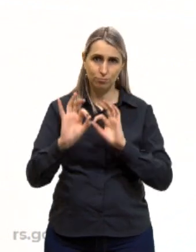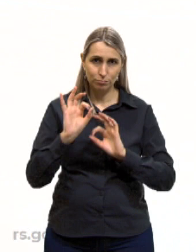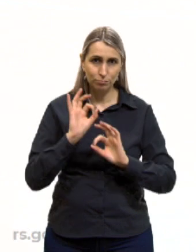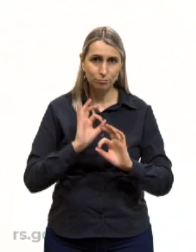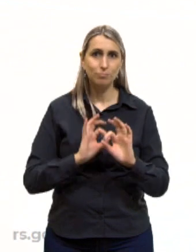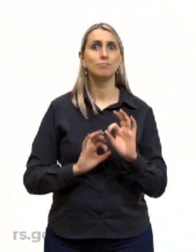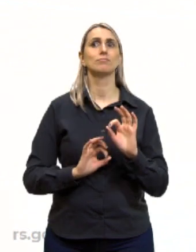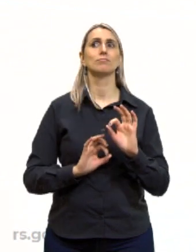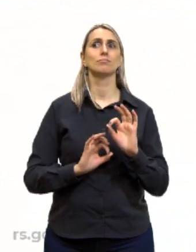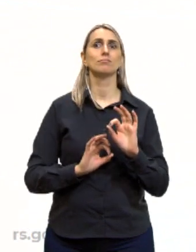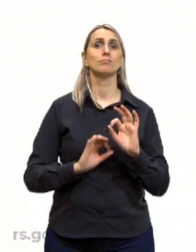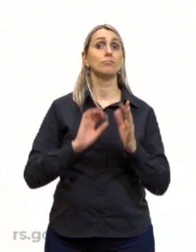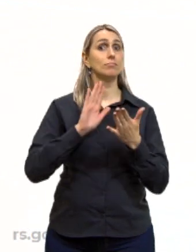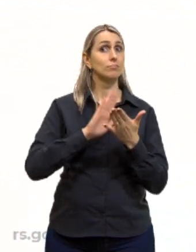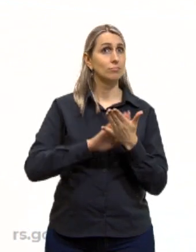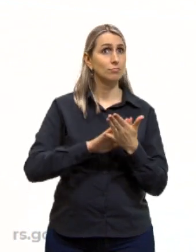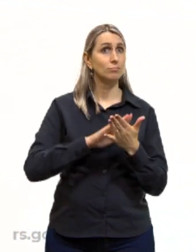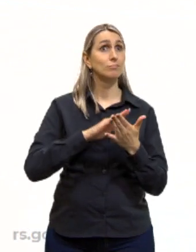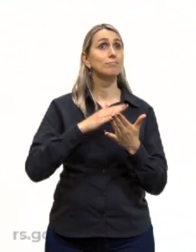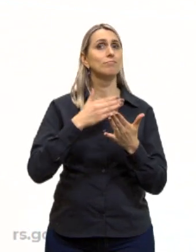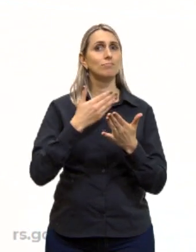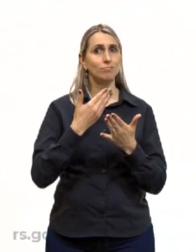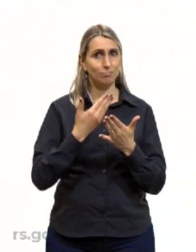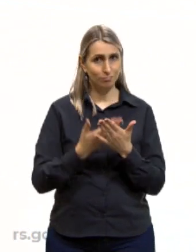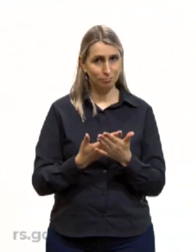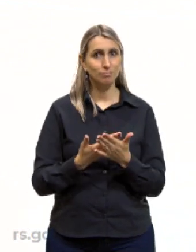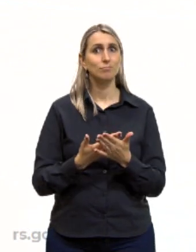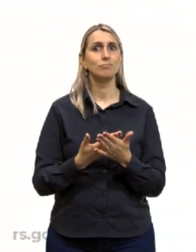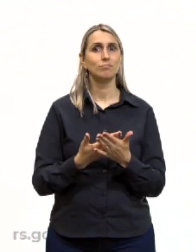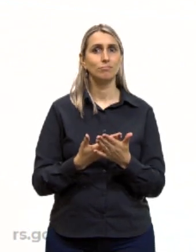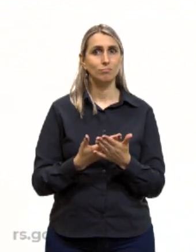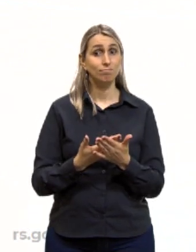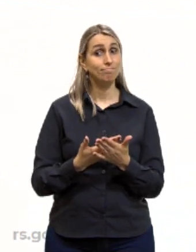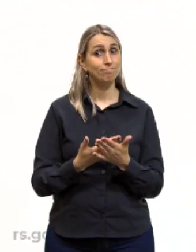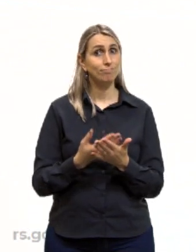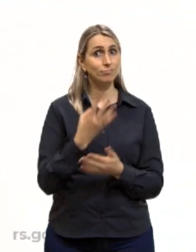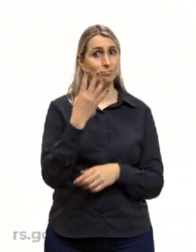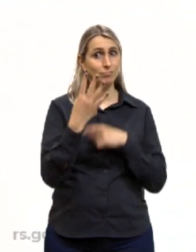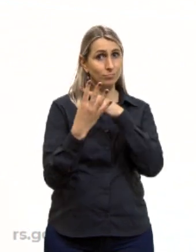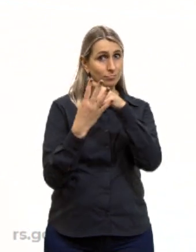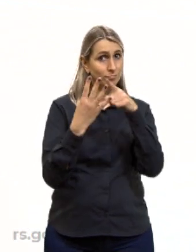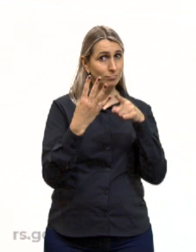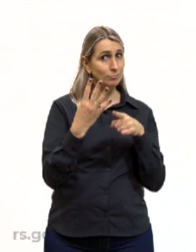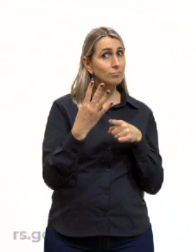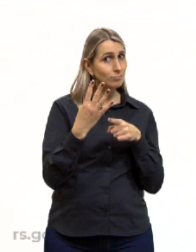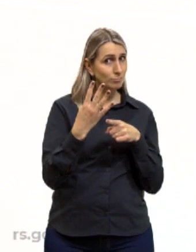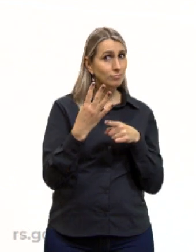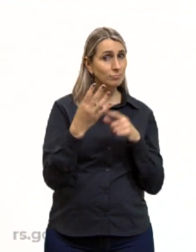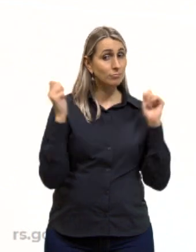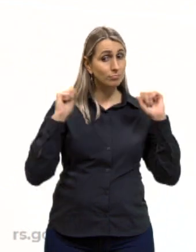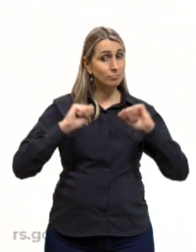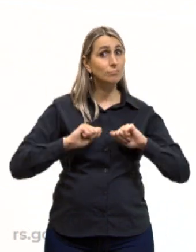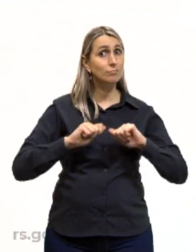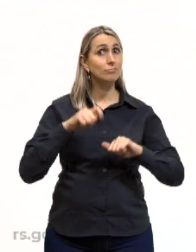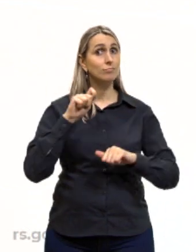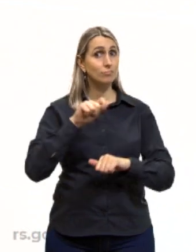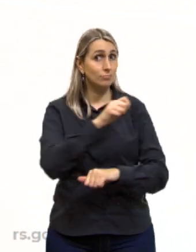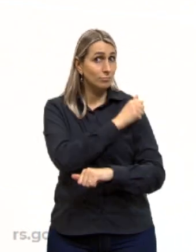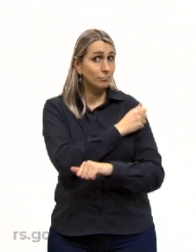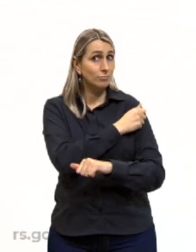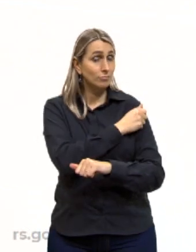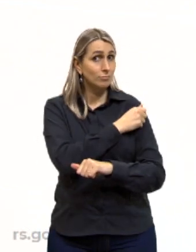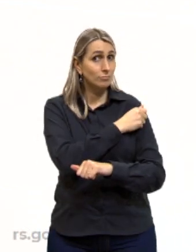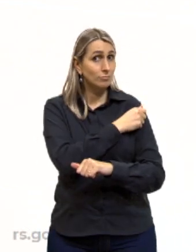organizar e interpretar. Então, são quatro coisas que os alunos ou os